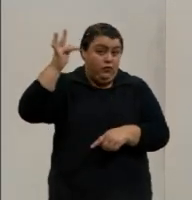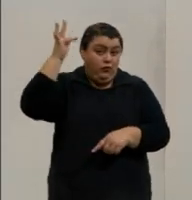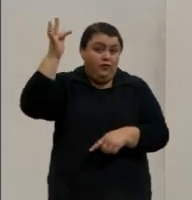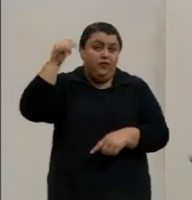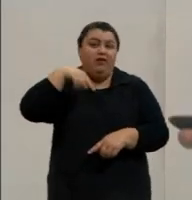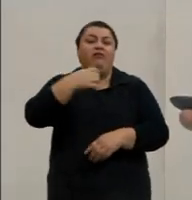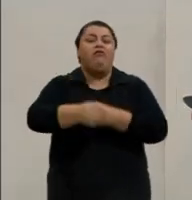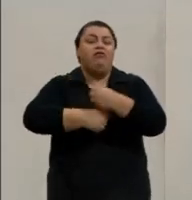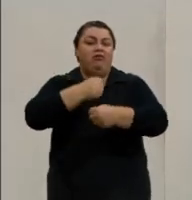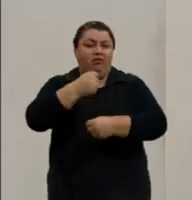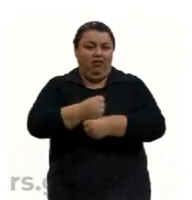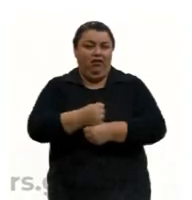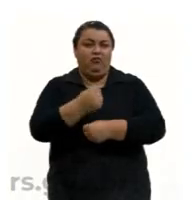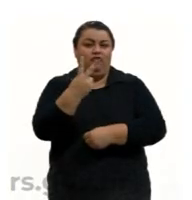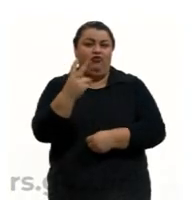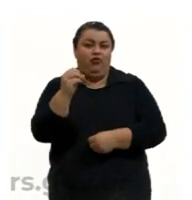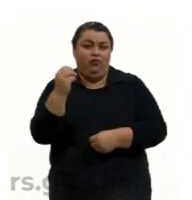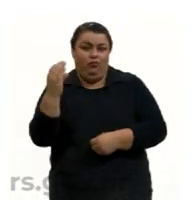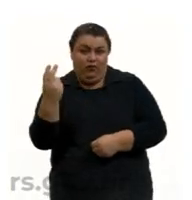2022.